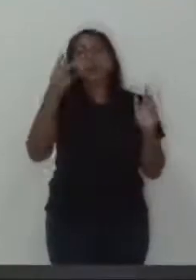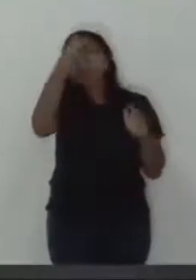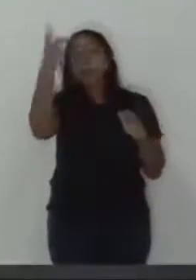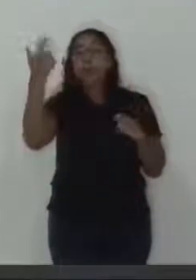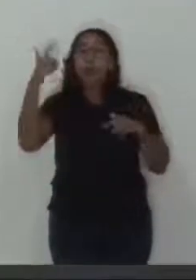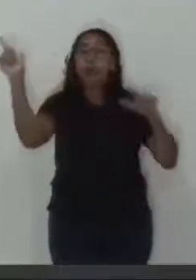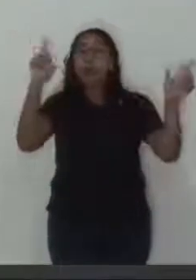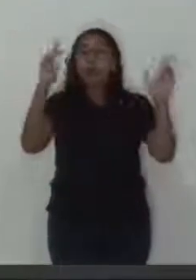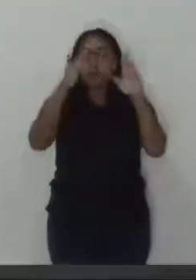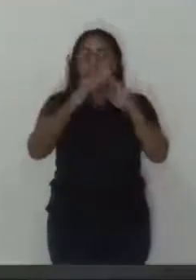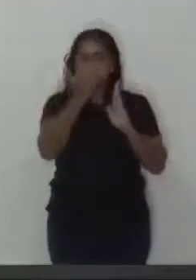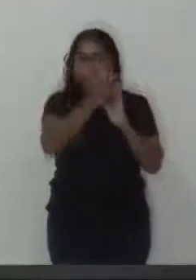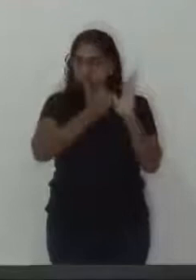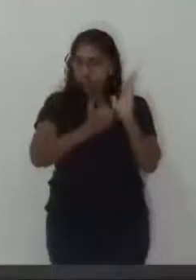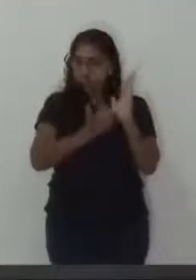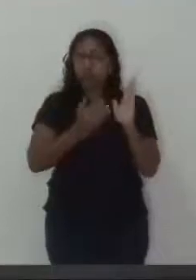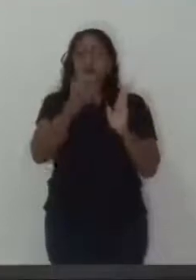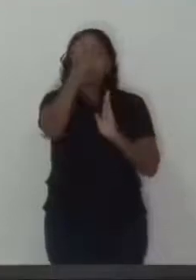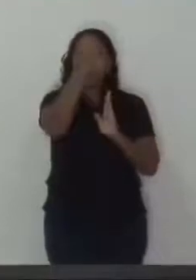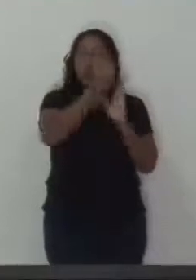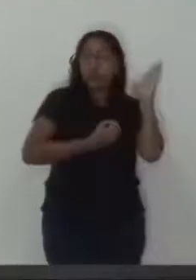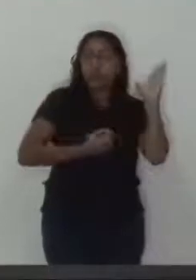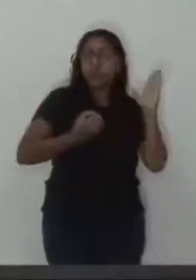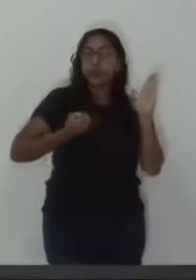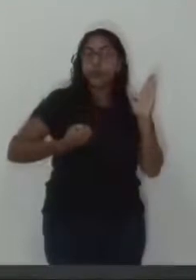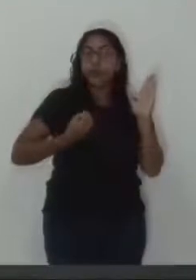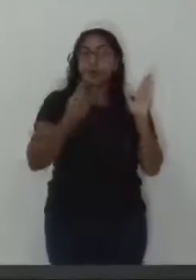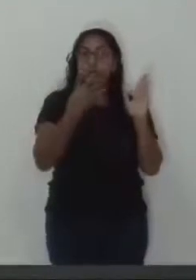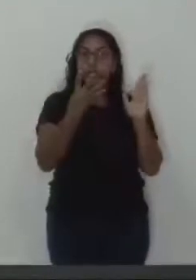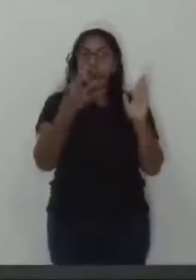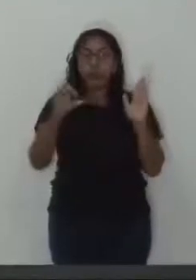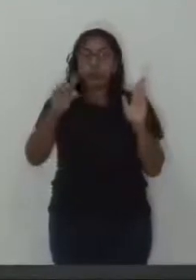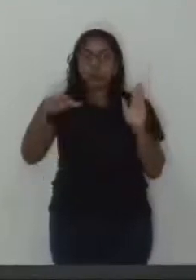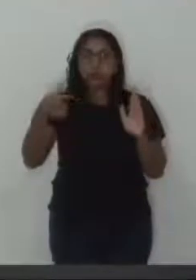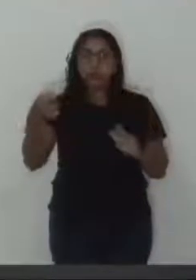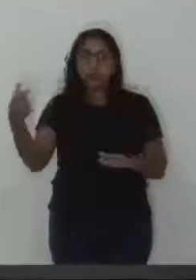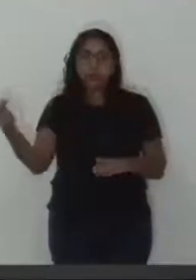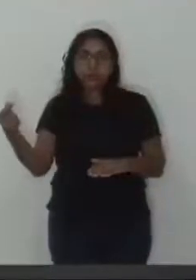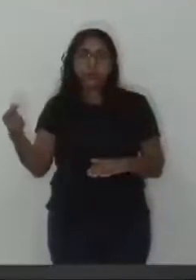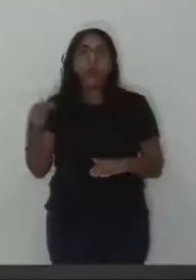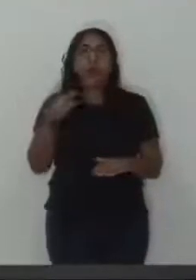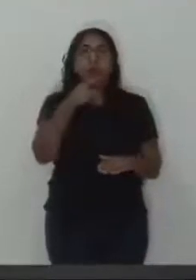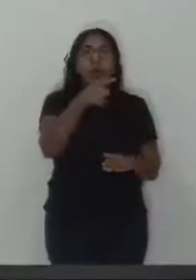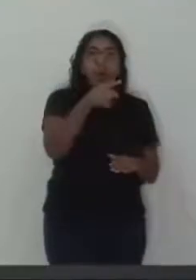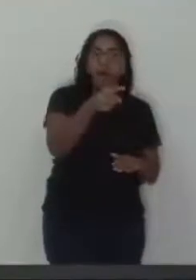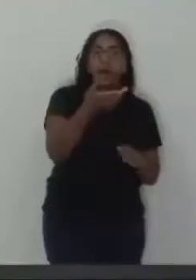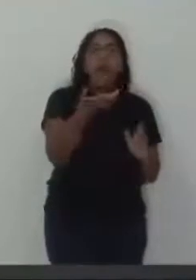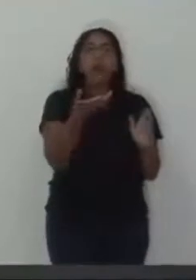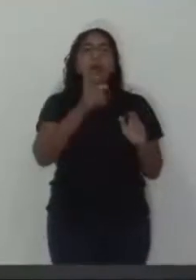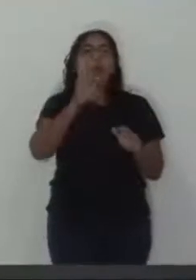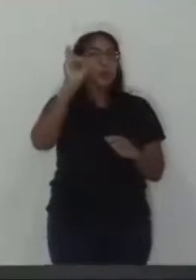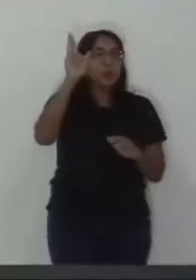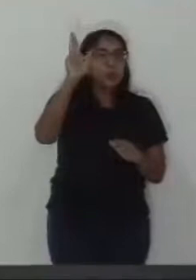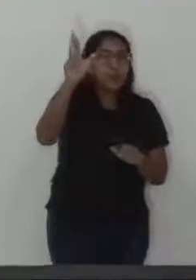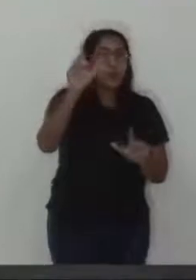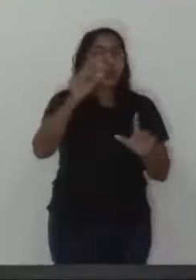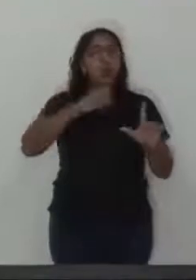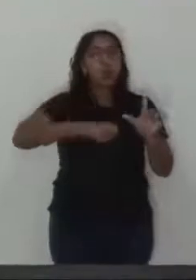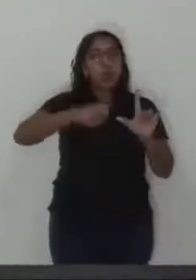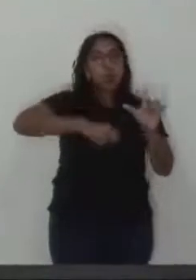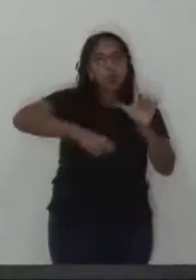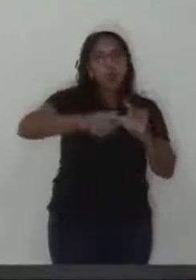diversos. Oficio nº 149, 2020, sobre tendência da Secretaria de Logística e Transporte,